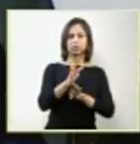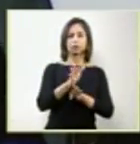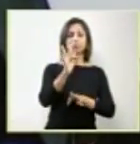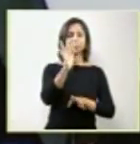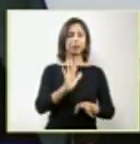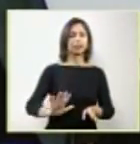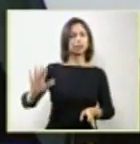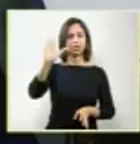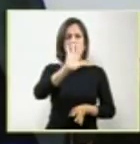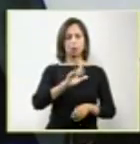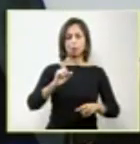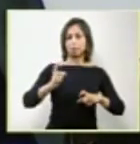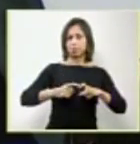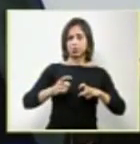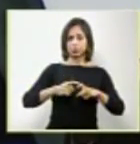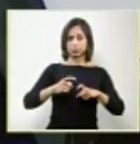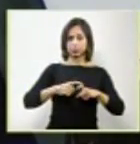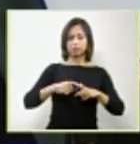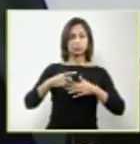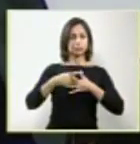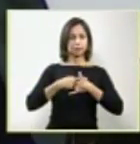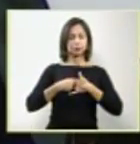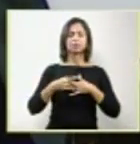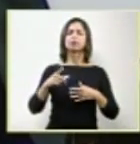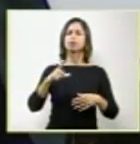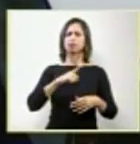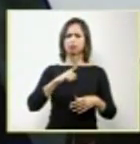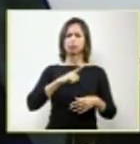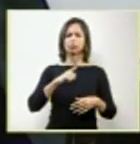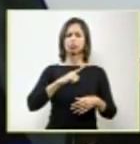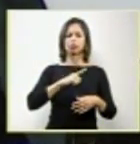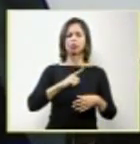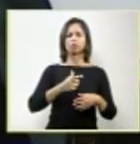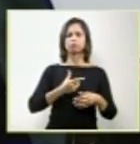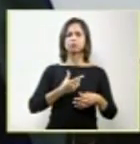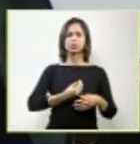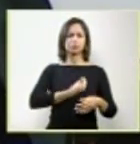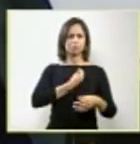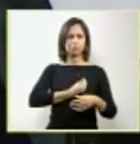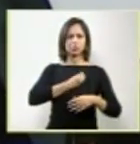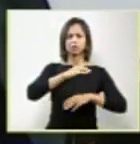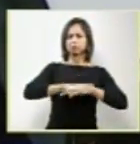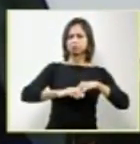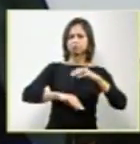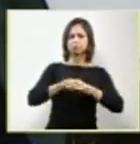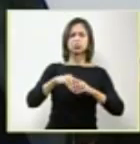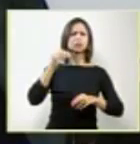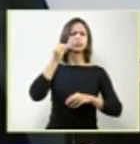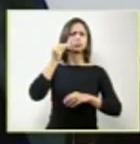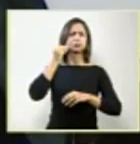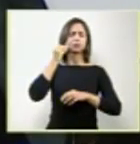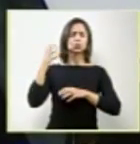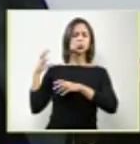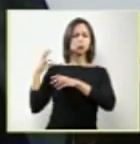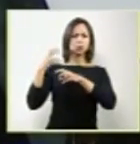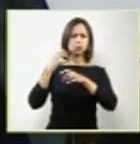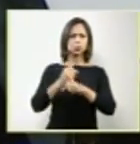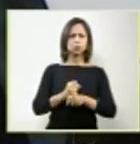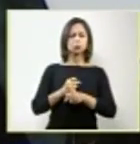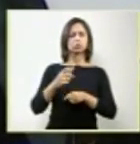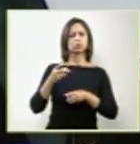que possui currículo que o qualifica como